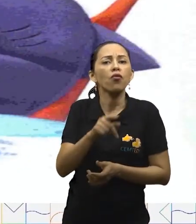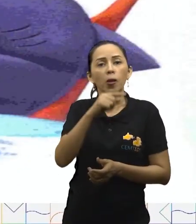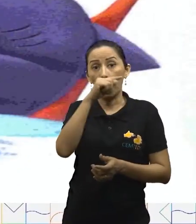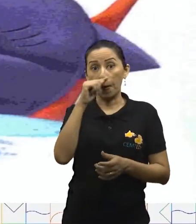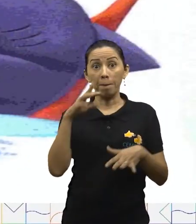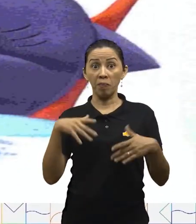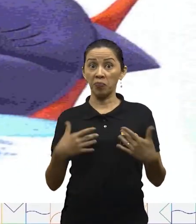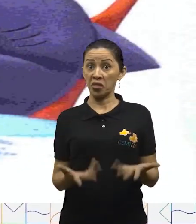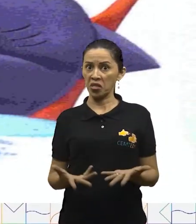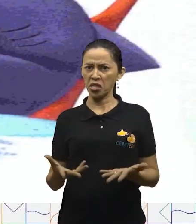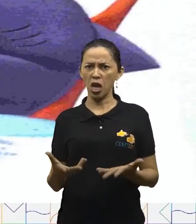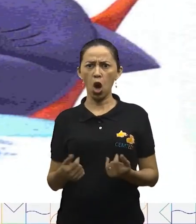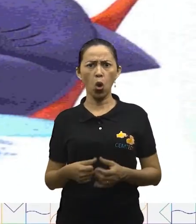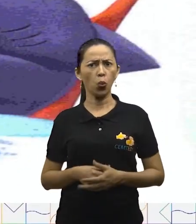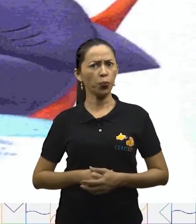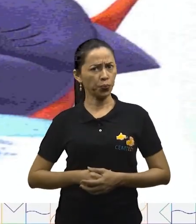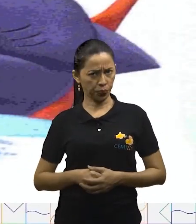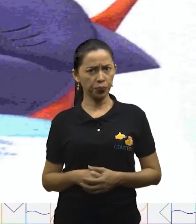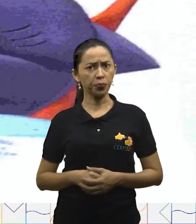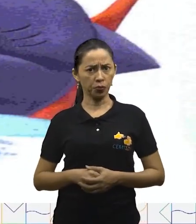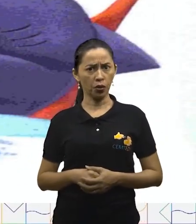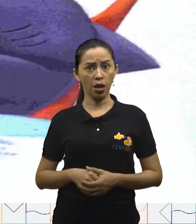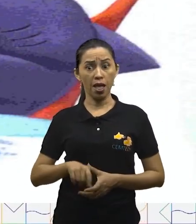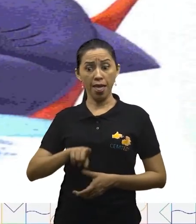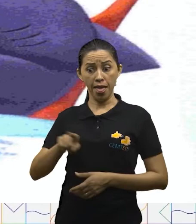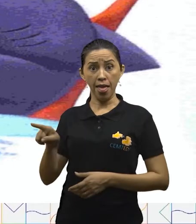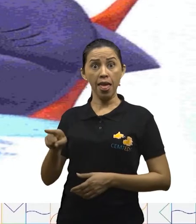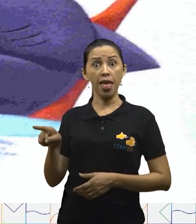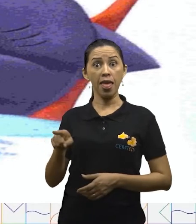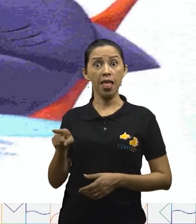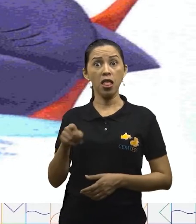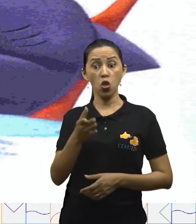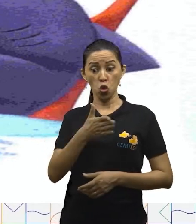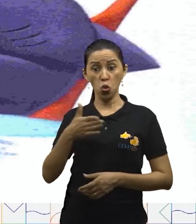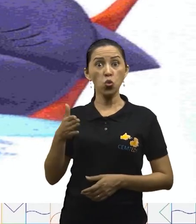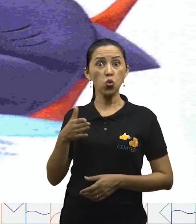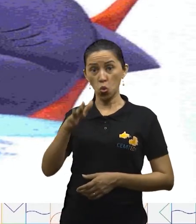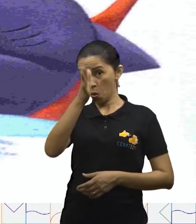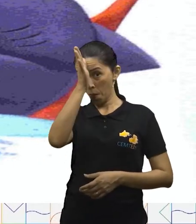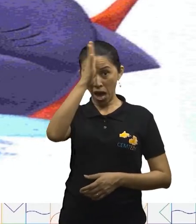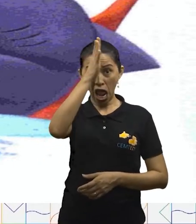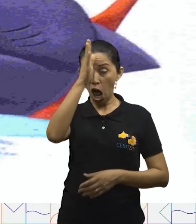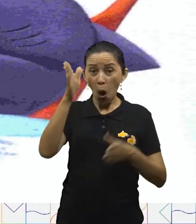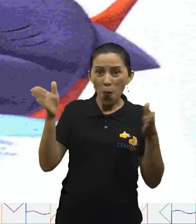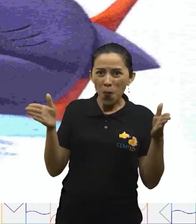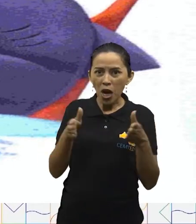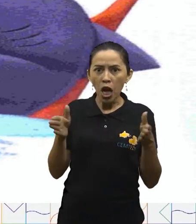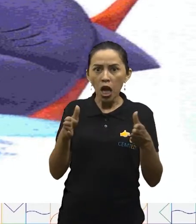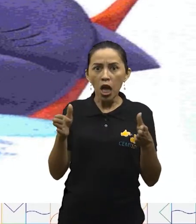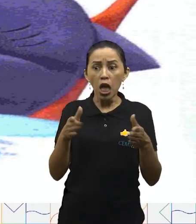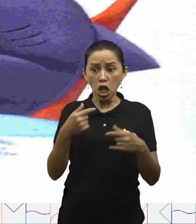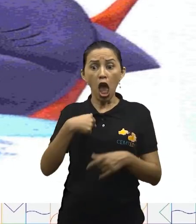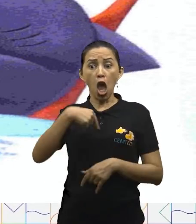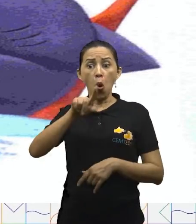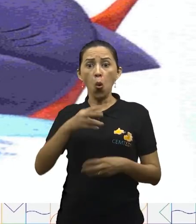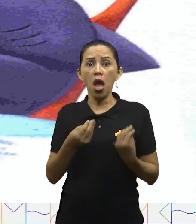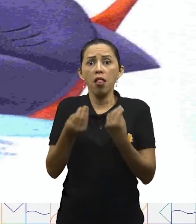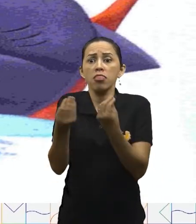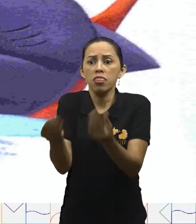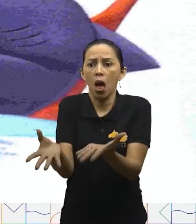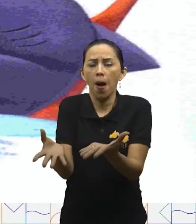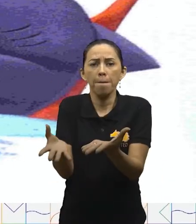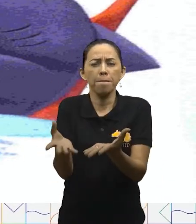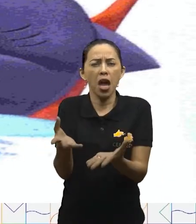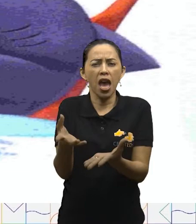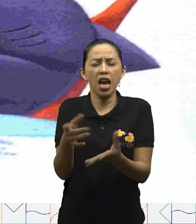Tubaronete até engasgou de susto. Eu ia devolver. Eu ia, sim. Tome a pérola.